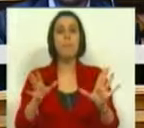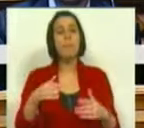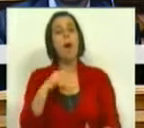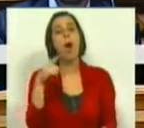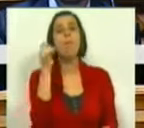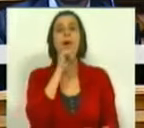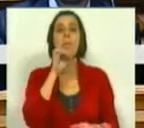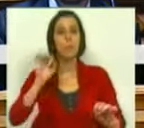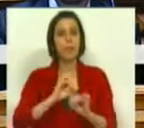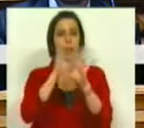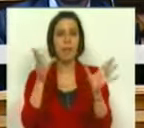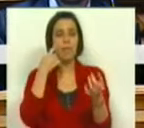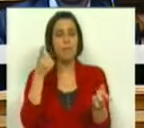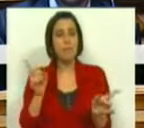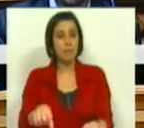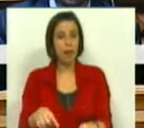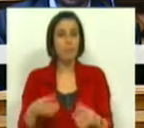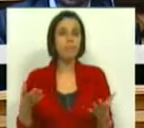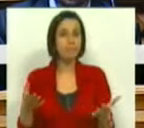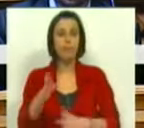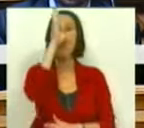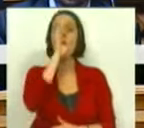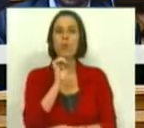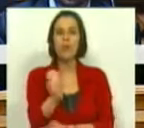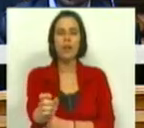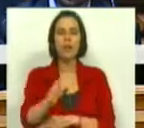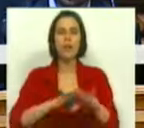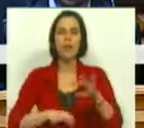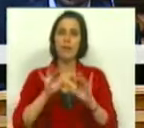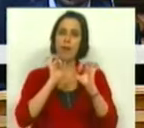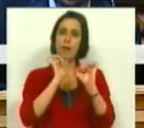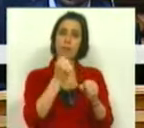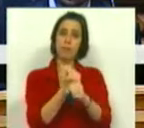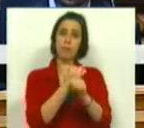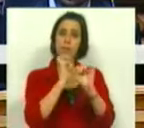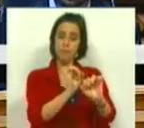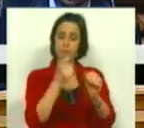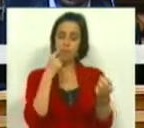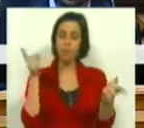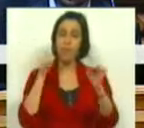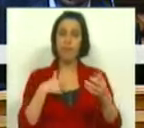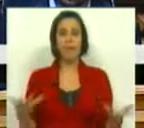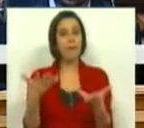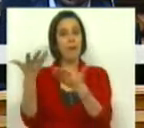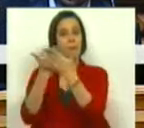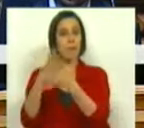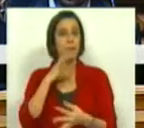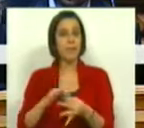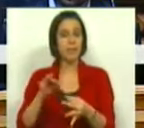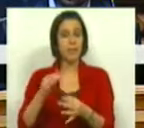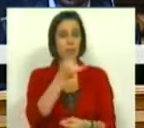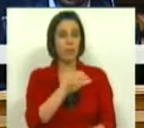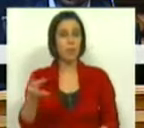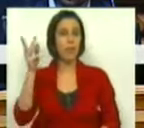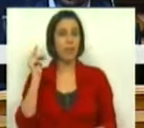dar-lhe-lhe a oportunidade de clarificar mais uma vez. O Governo fará a sua parte para regressar aos mercados em setembro